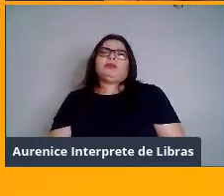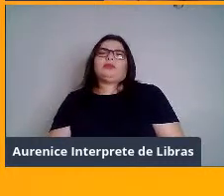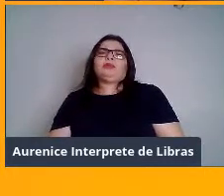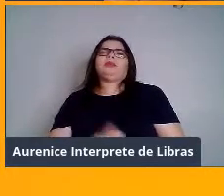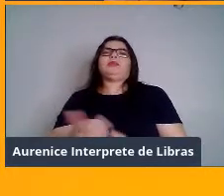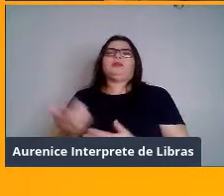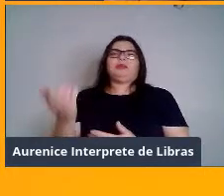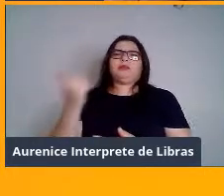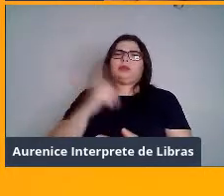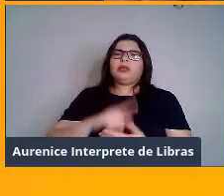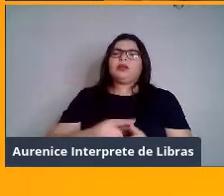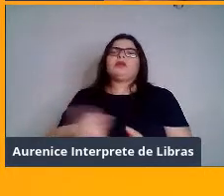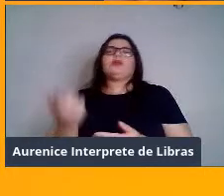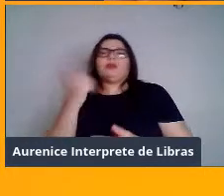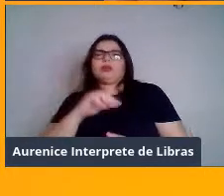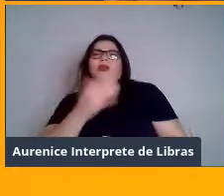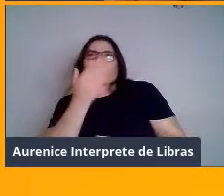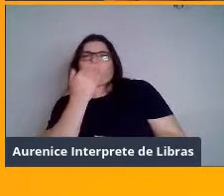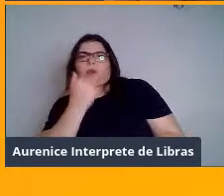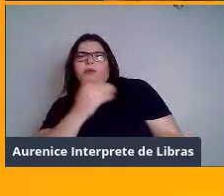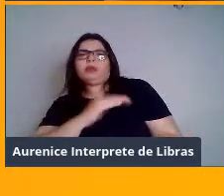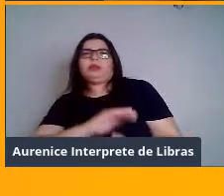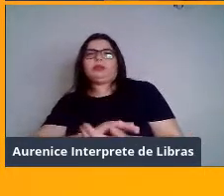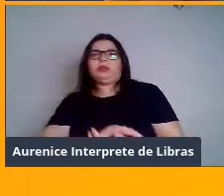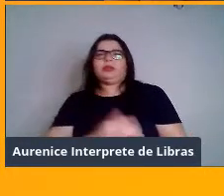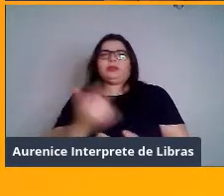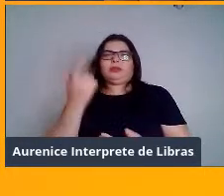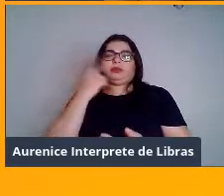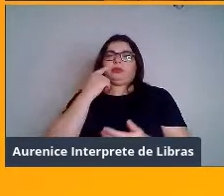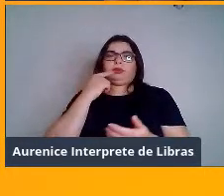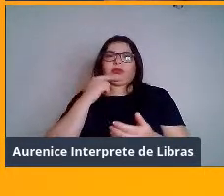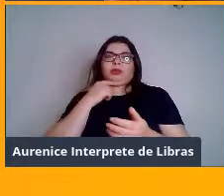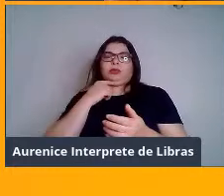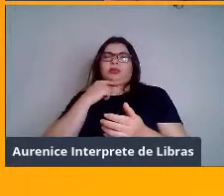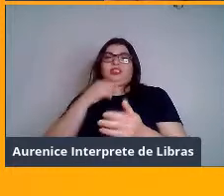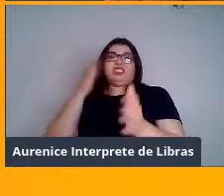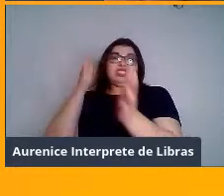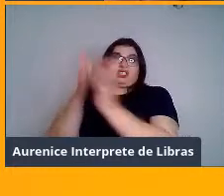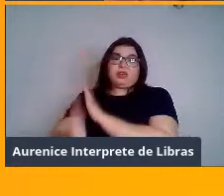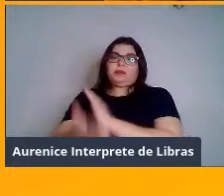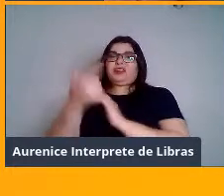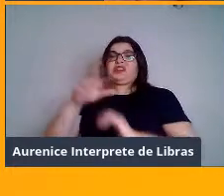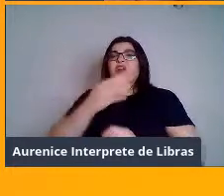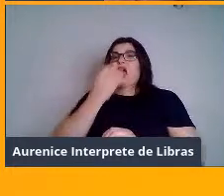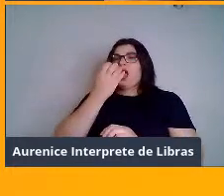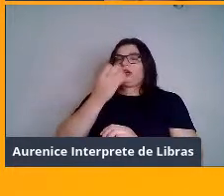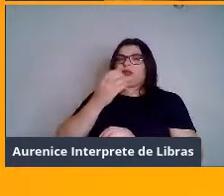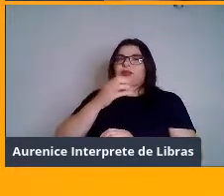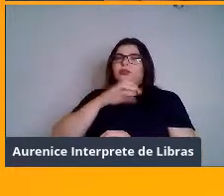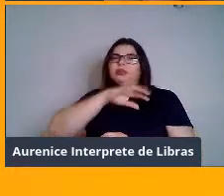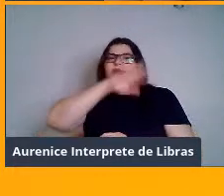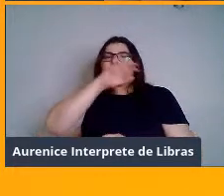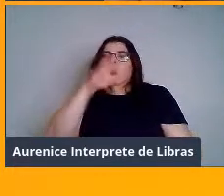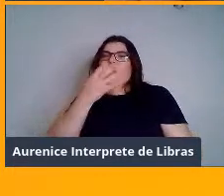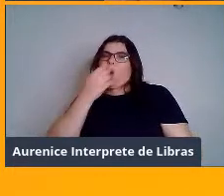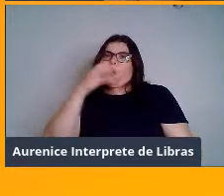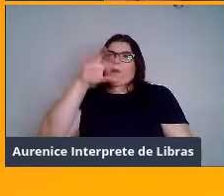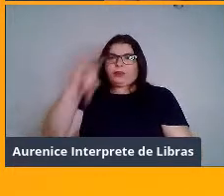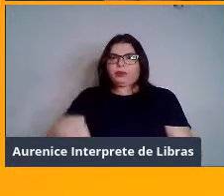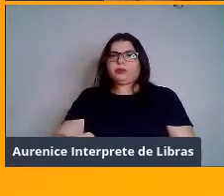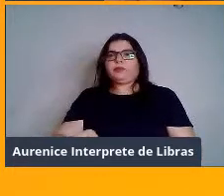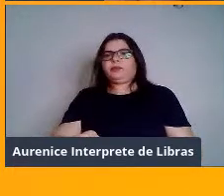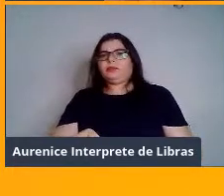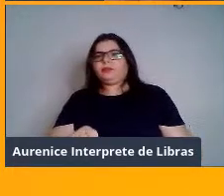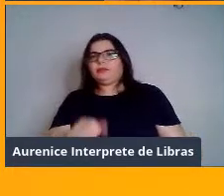para se alimentar, né? Nos cães selvagens e nos suricates. Isso também ocorre em lagartos, né? Por exemplo, as iguanas. Jovens, vocês já devem ter visto